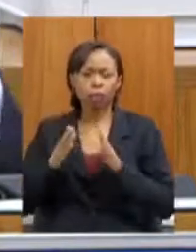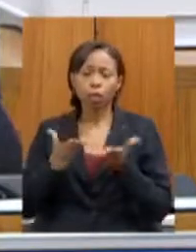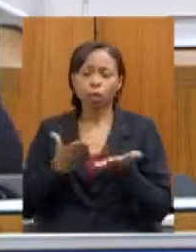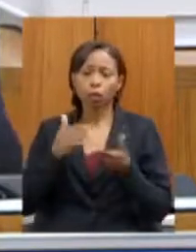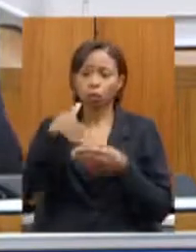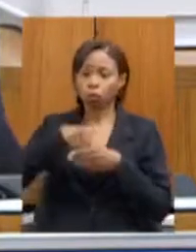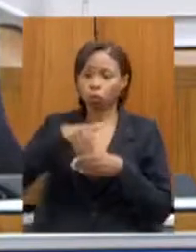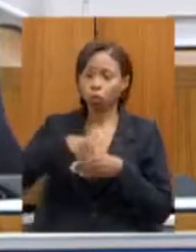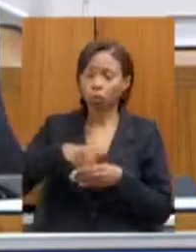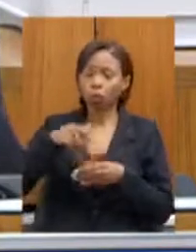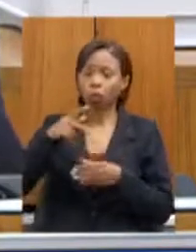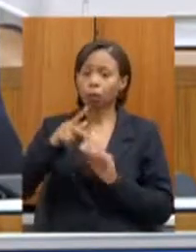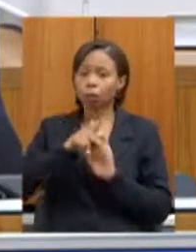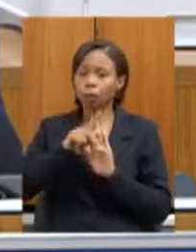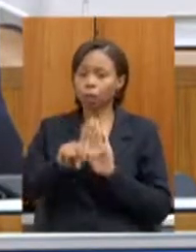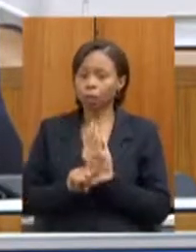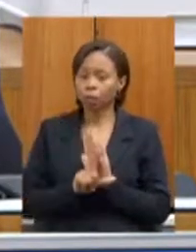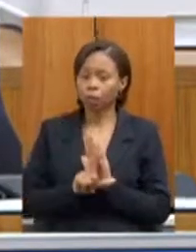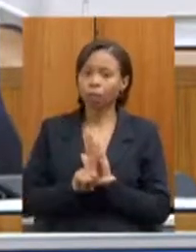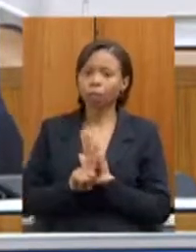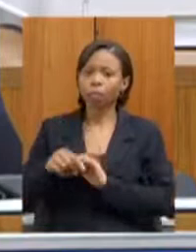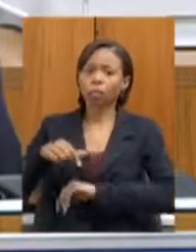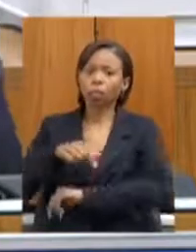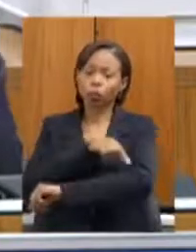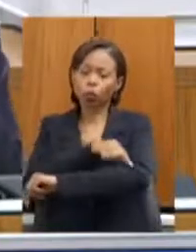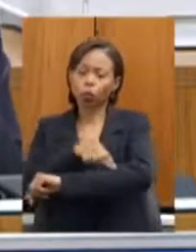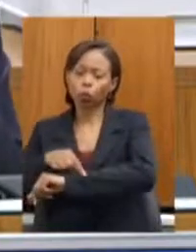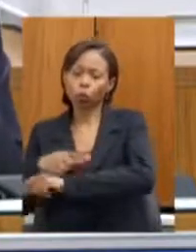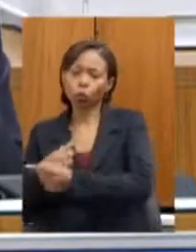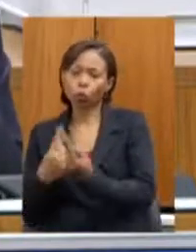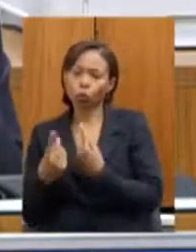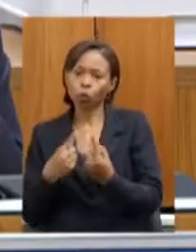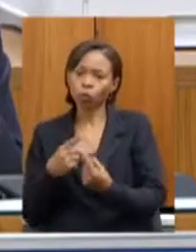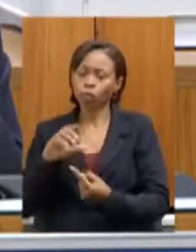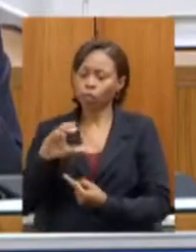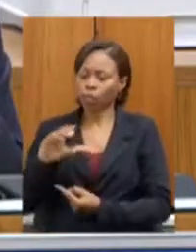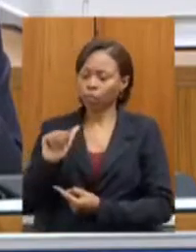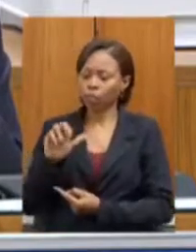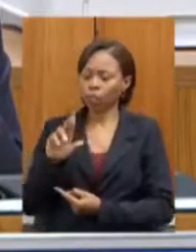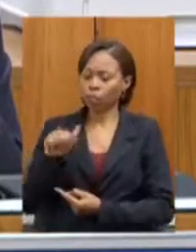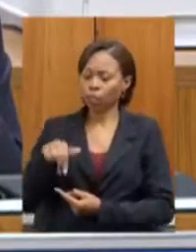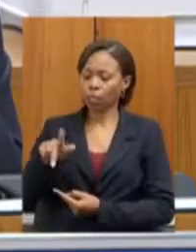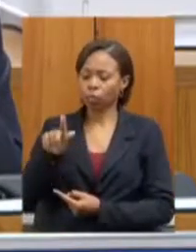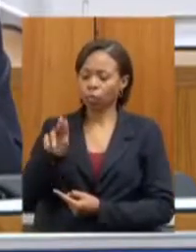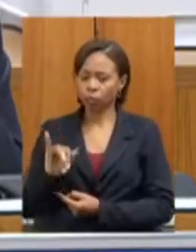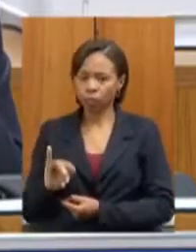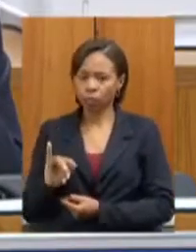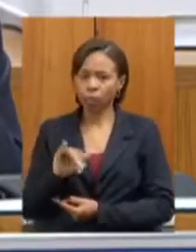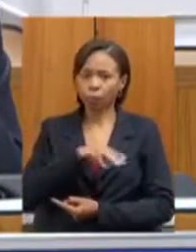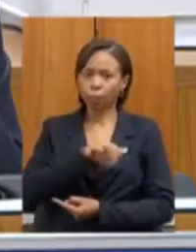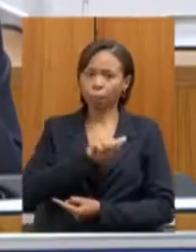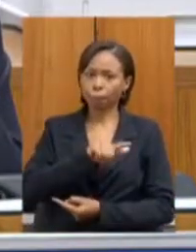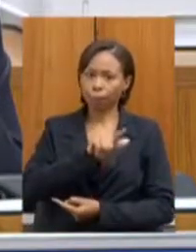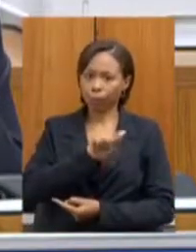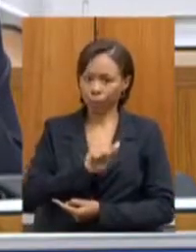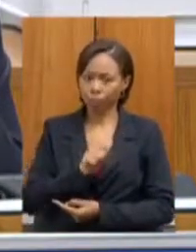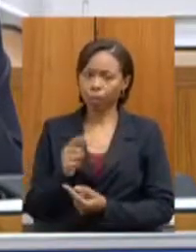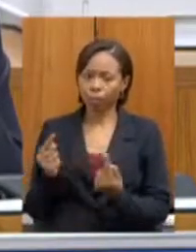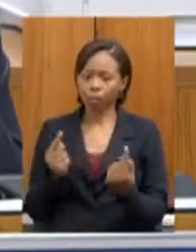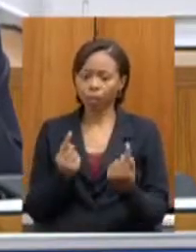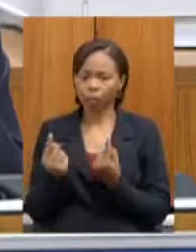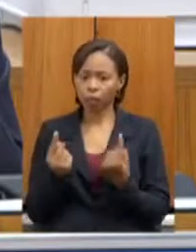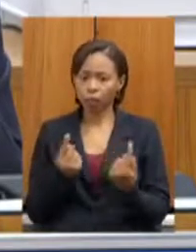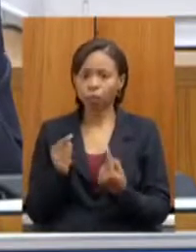da federalização do trecho Itacarambi-Manga já que o PPI já tem o Ministério da